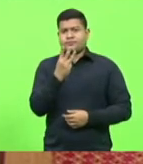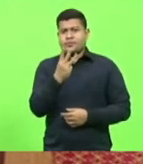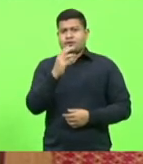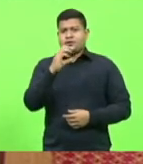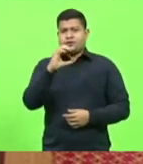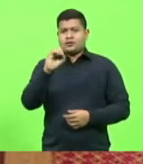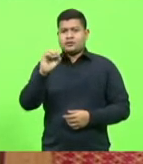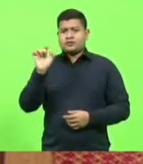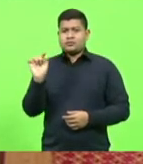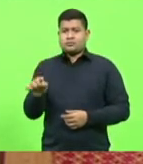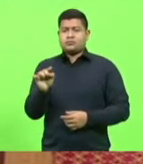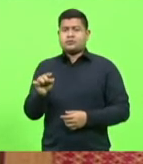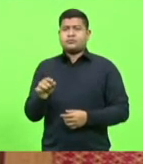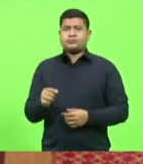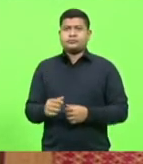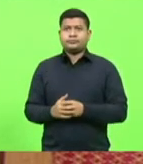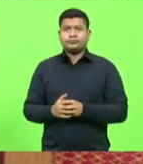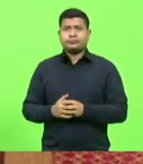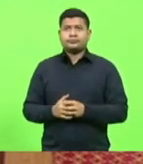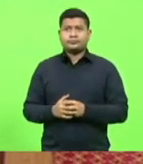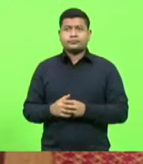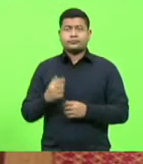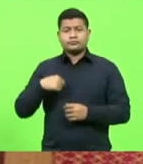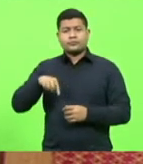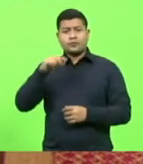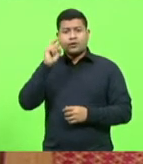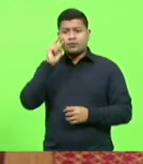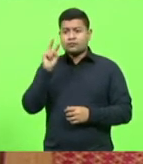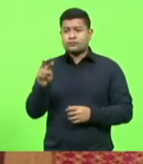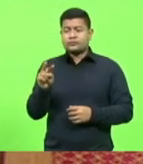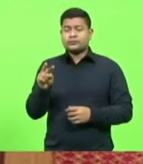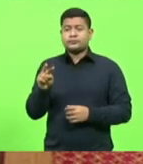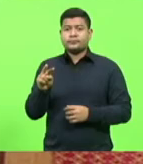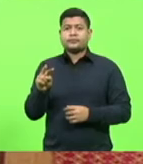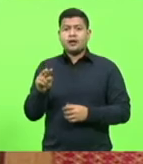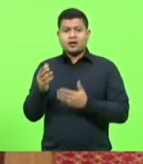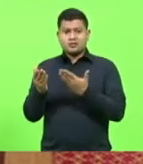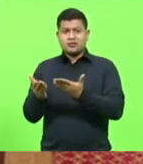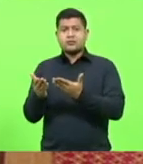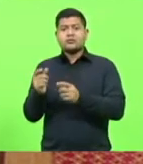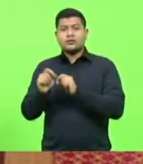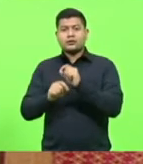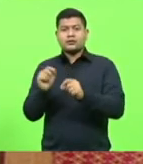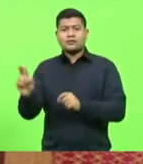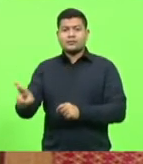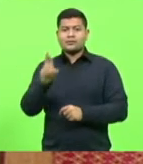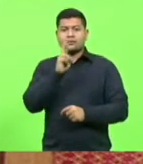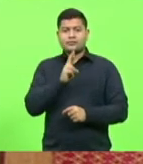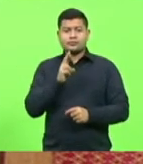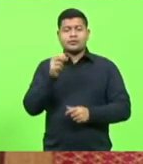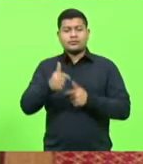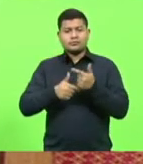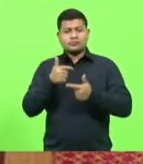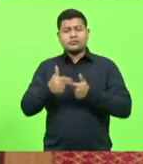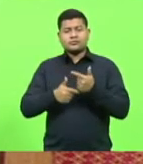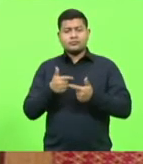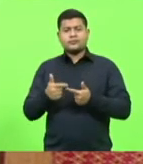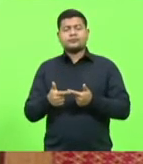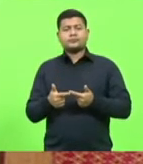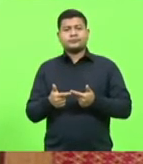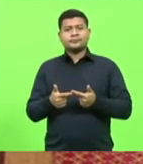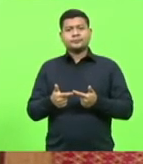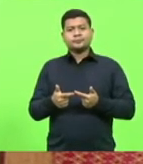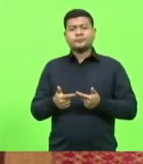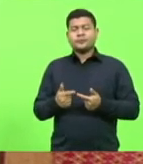nessa reforma. E a gente vê resultados desse trabalho, desses investimentos, que é muito